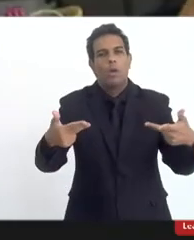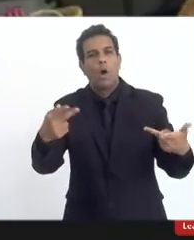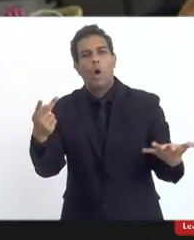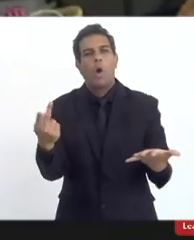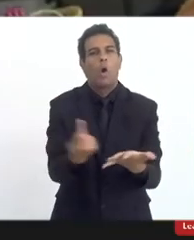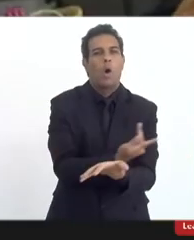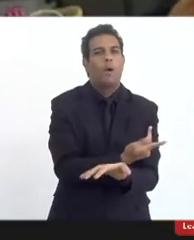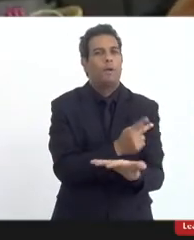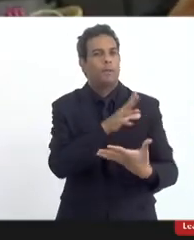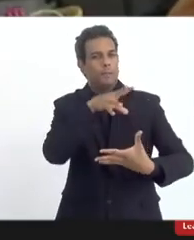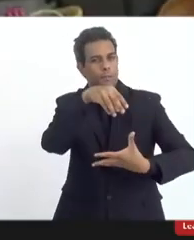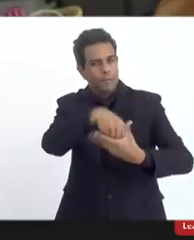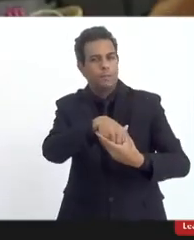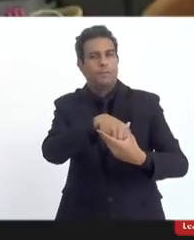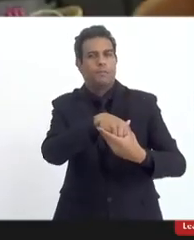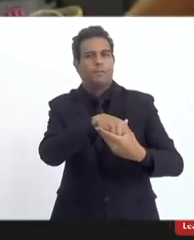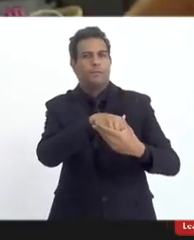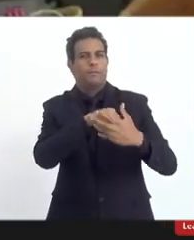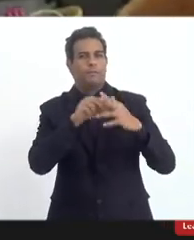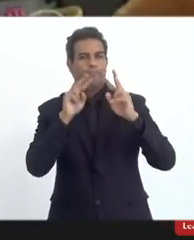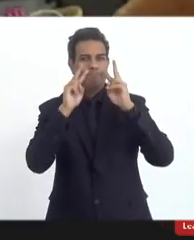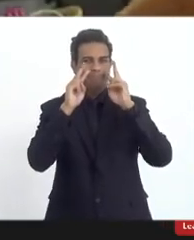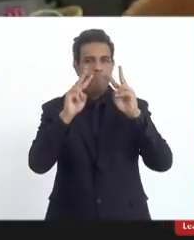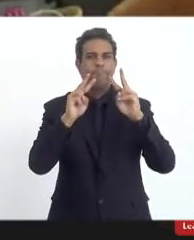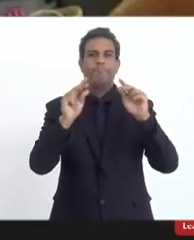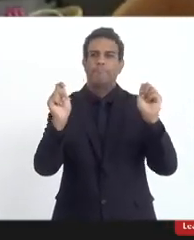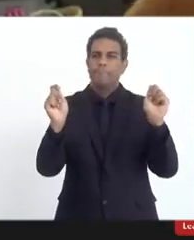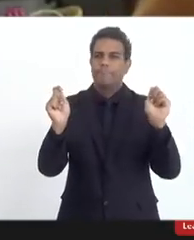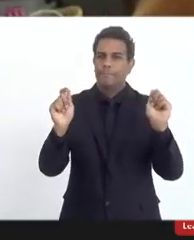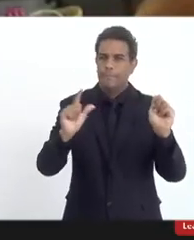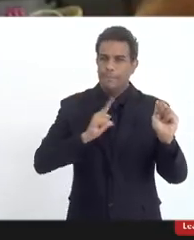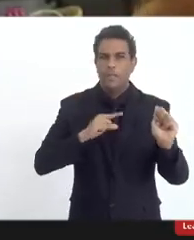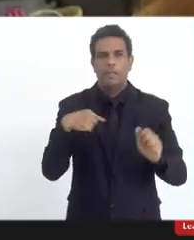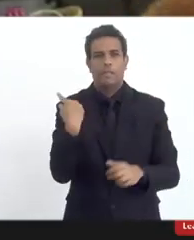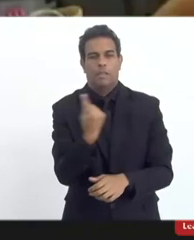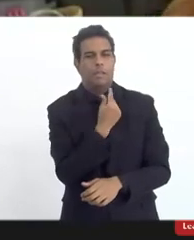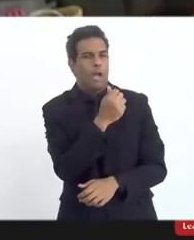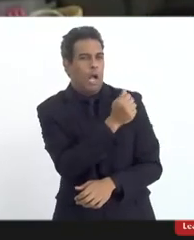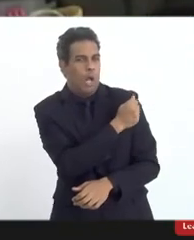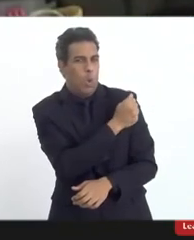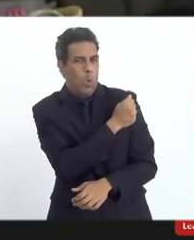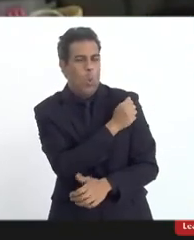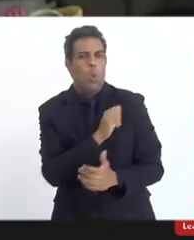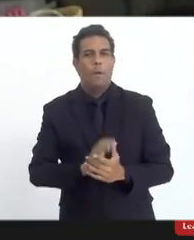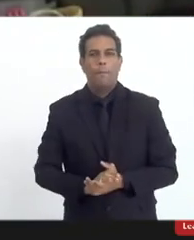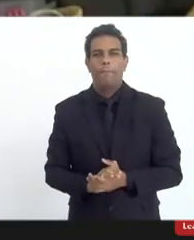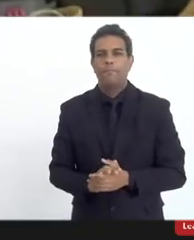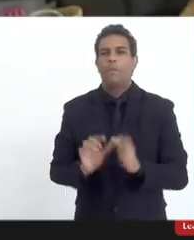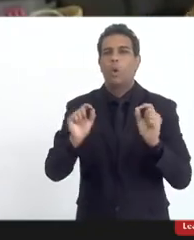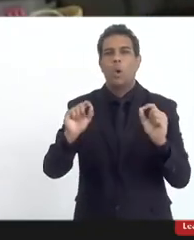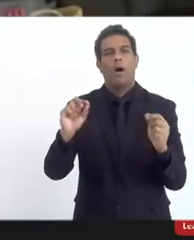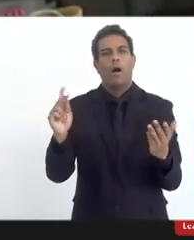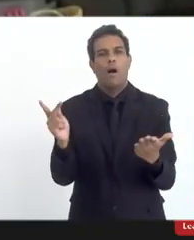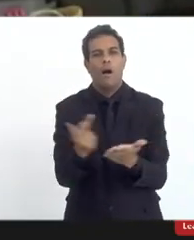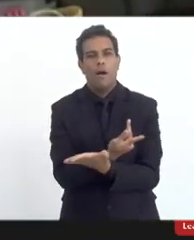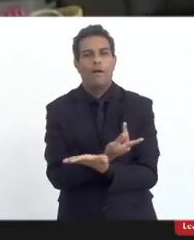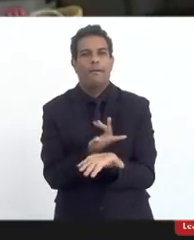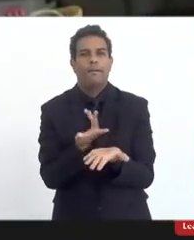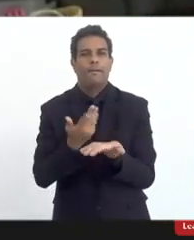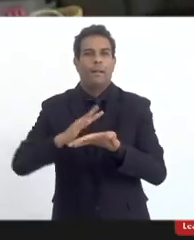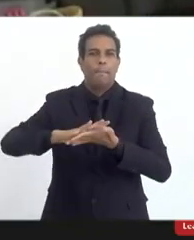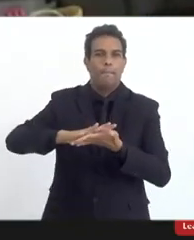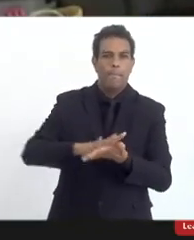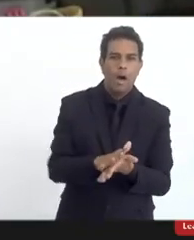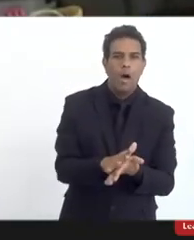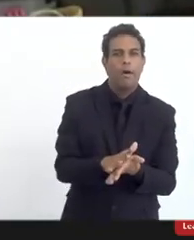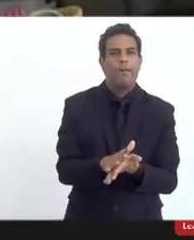acontecem não só casos diretamente com alunos nossos porque quando são casos de intolerância que